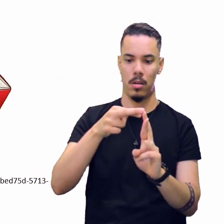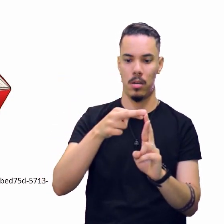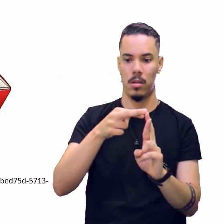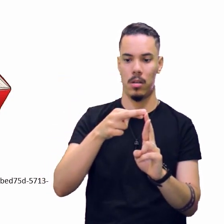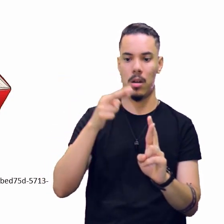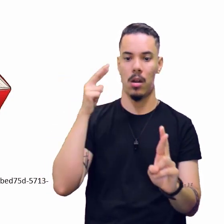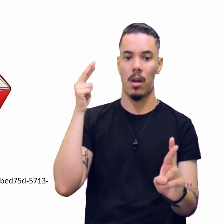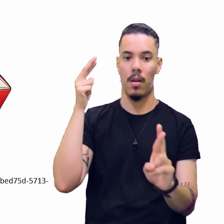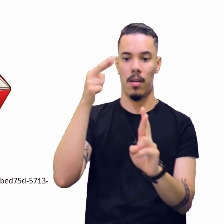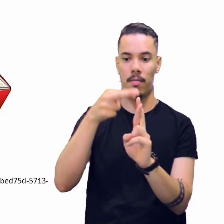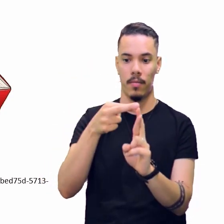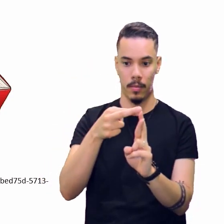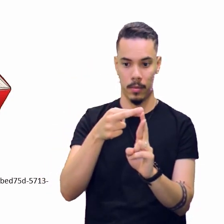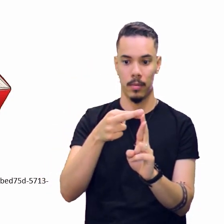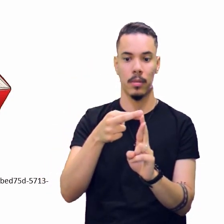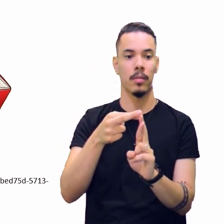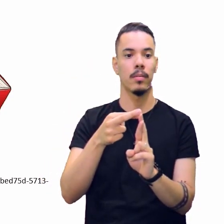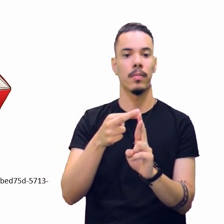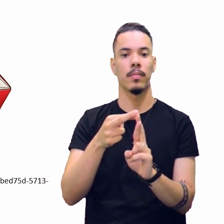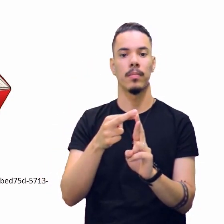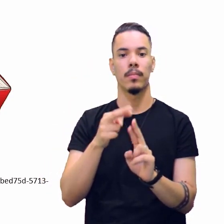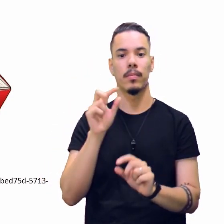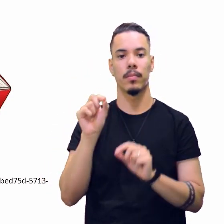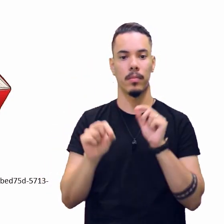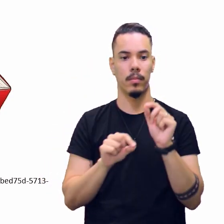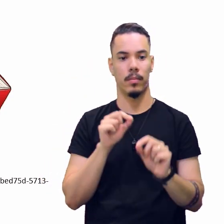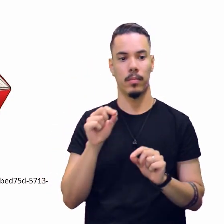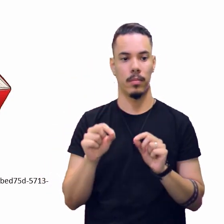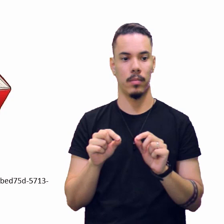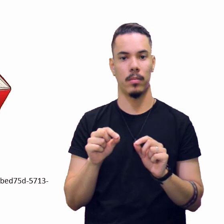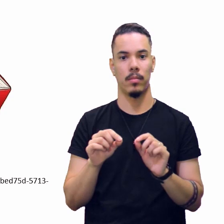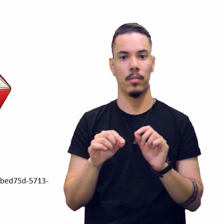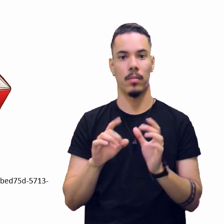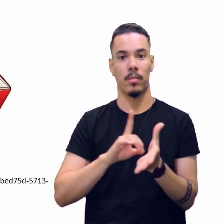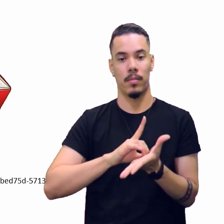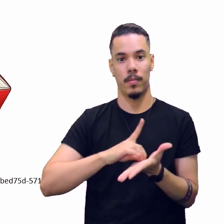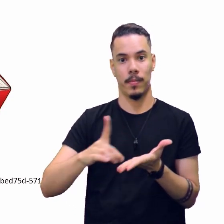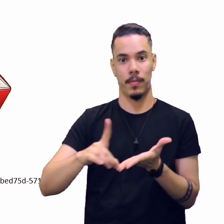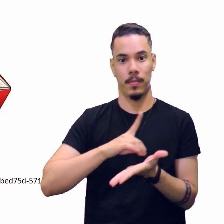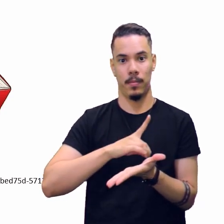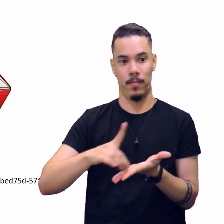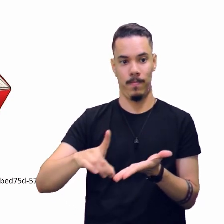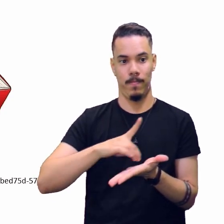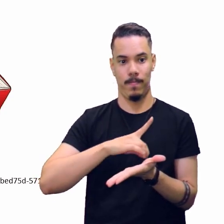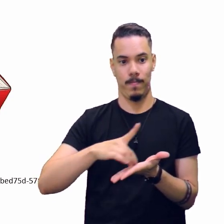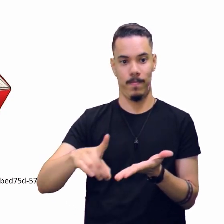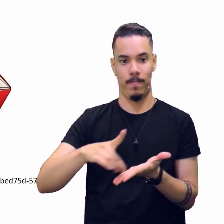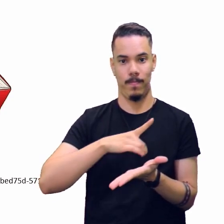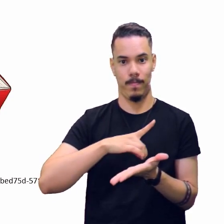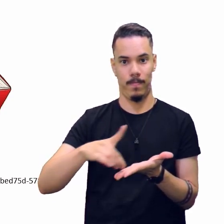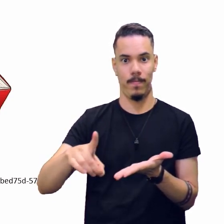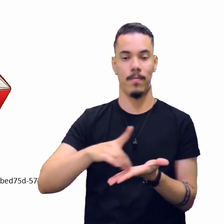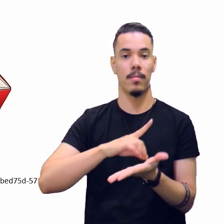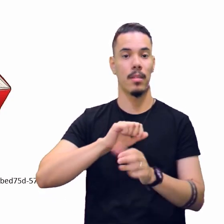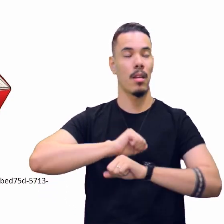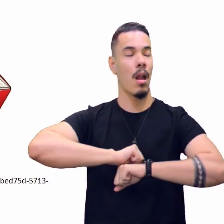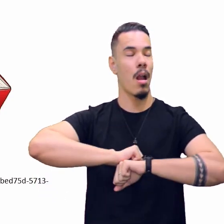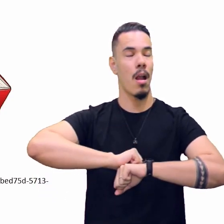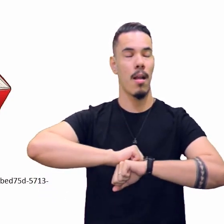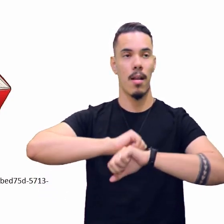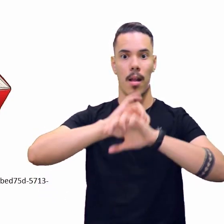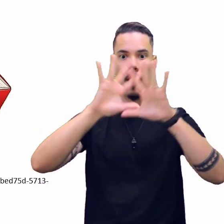mesmo? A referencial, aquela, a linguagem denotativa, ela vai ser clara e